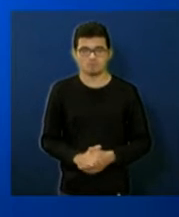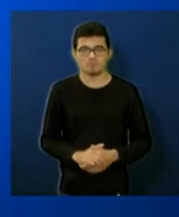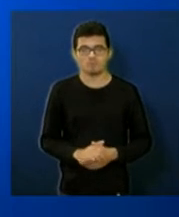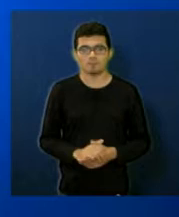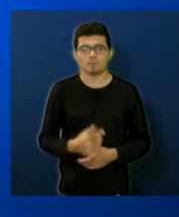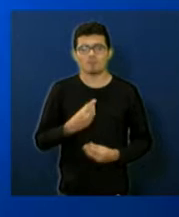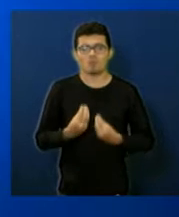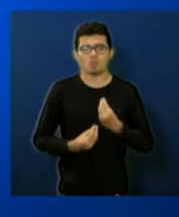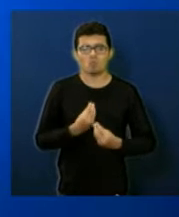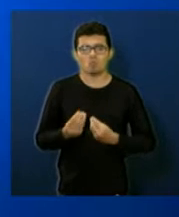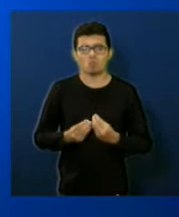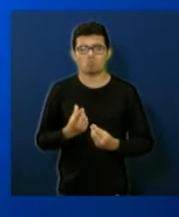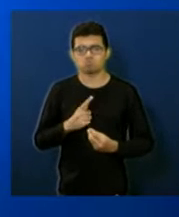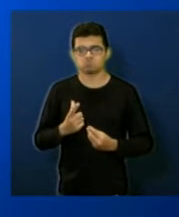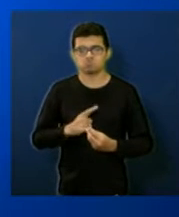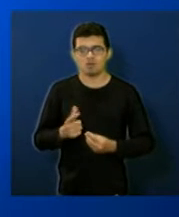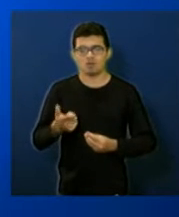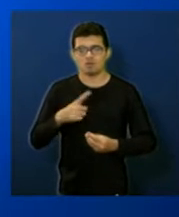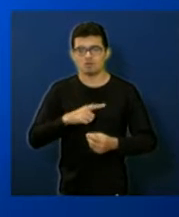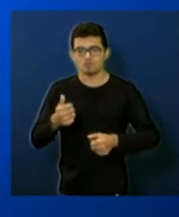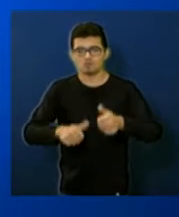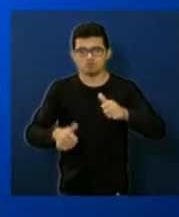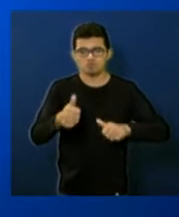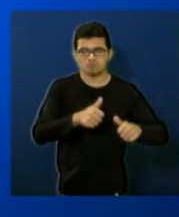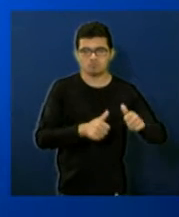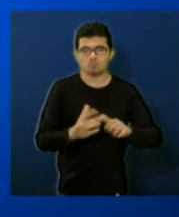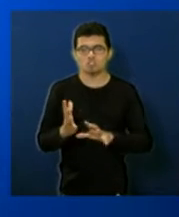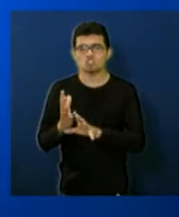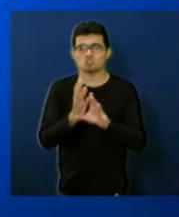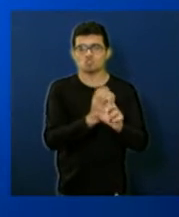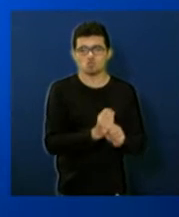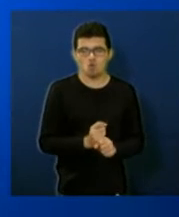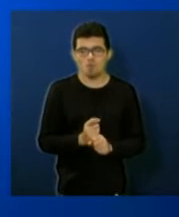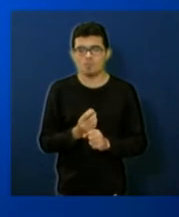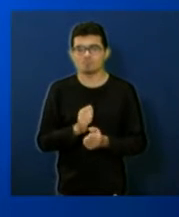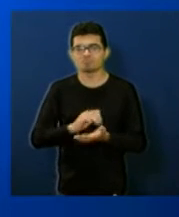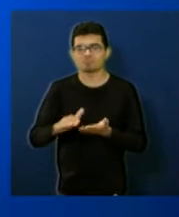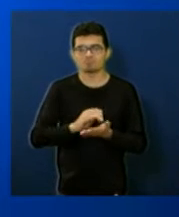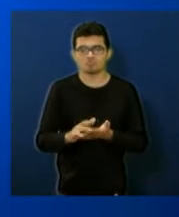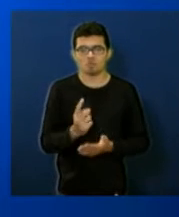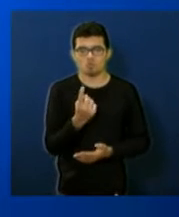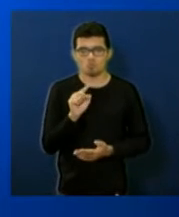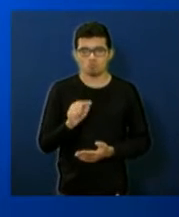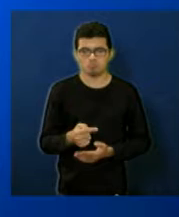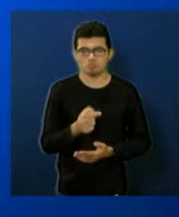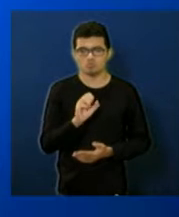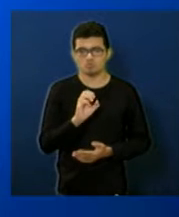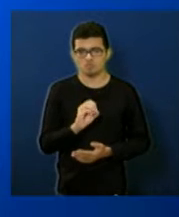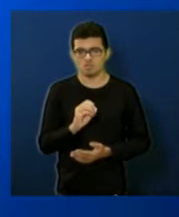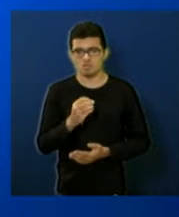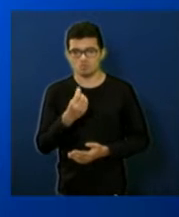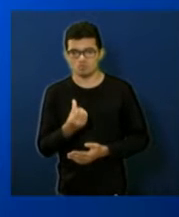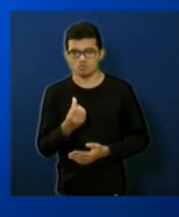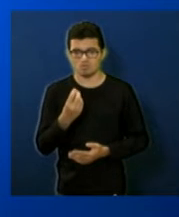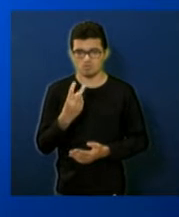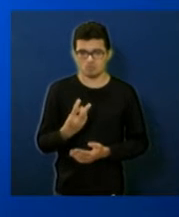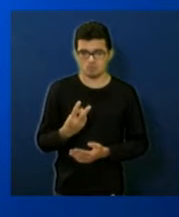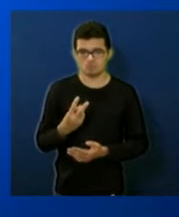manutenção das atividades é R$,062,806,41.